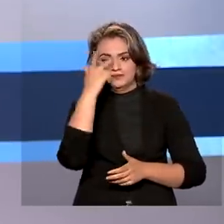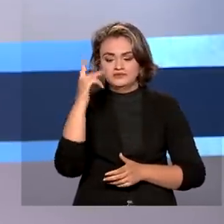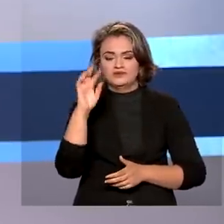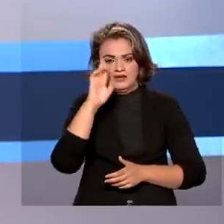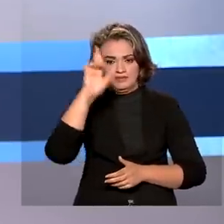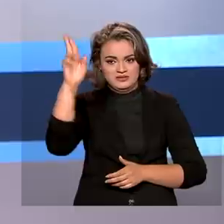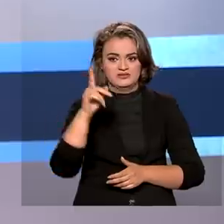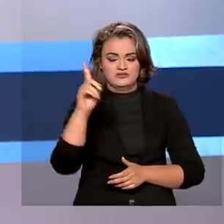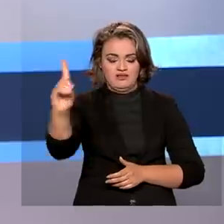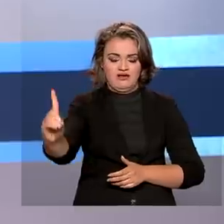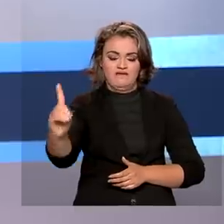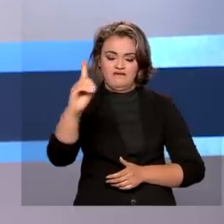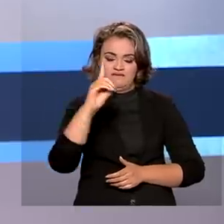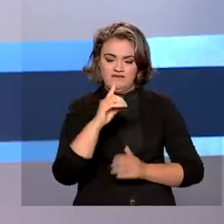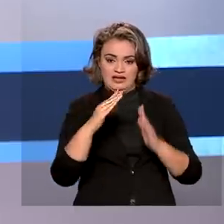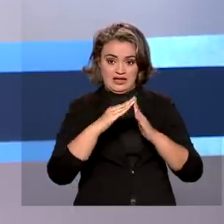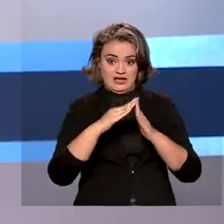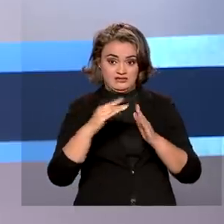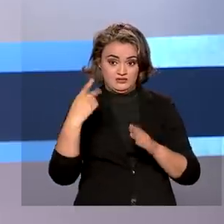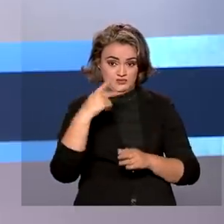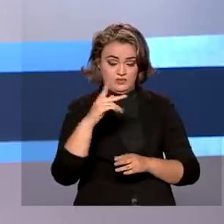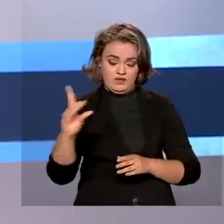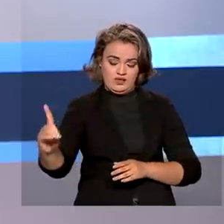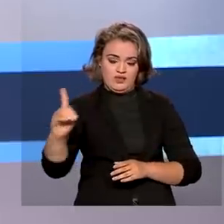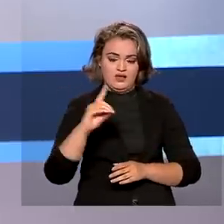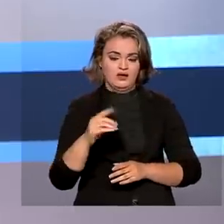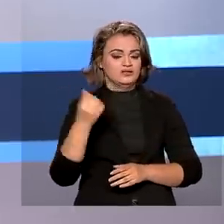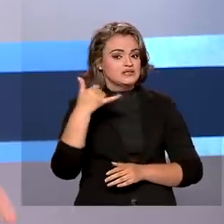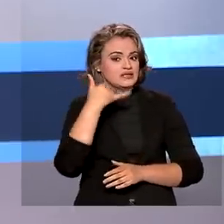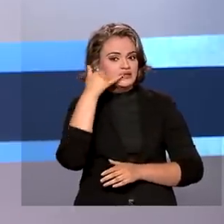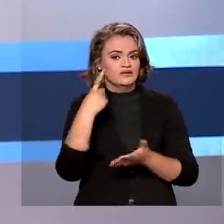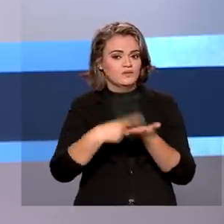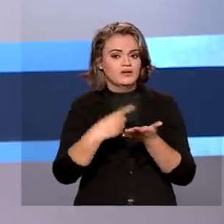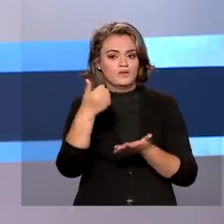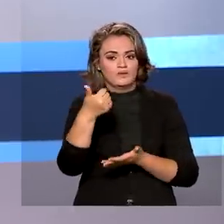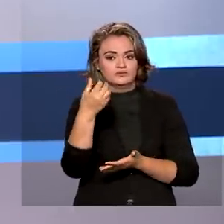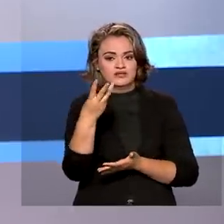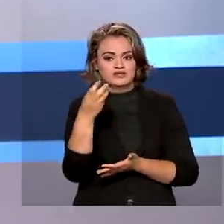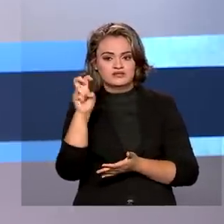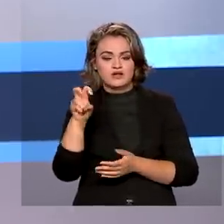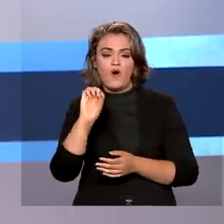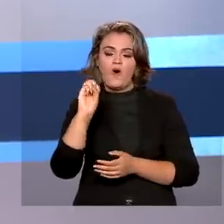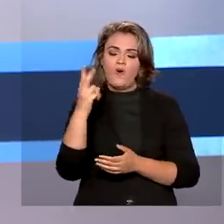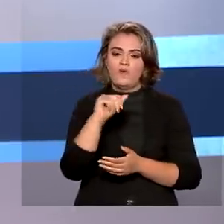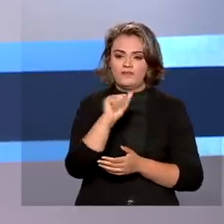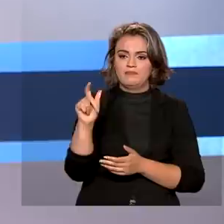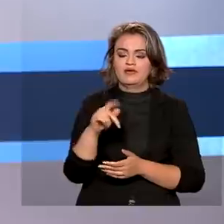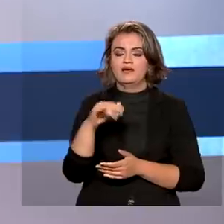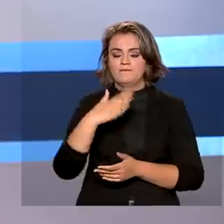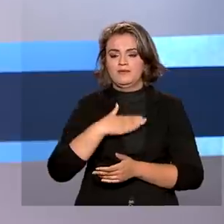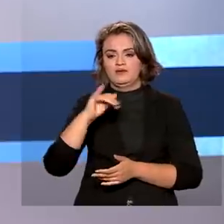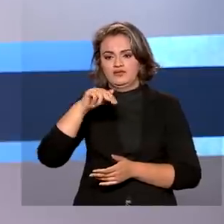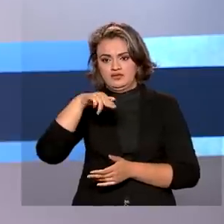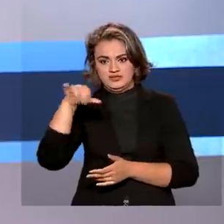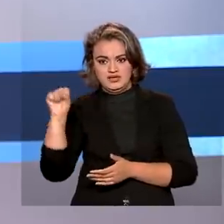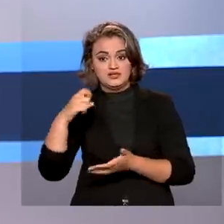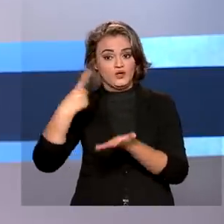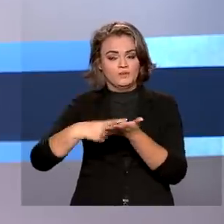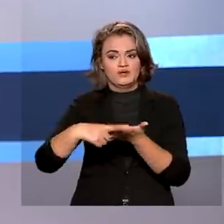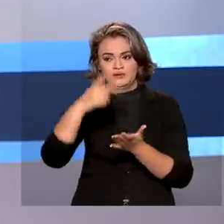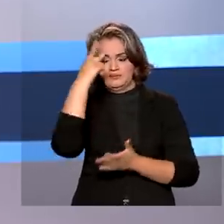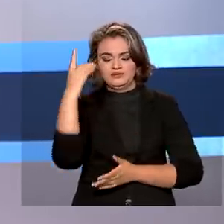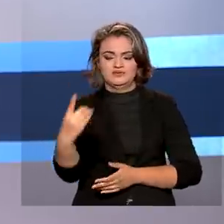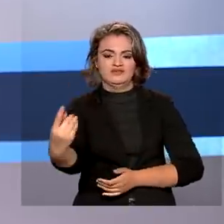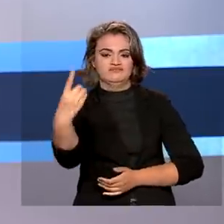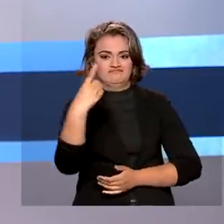Previdência Social pode ser chamado por meio da Central 135 ou pelo aplicativo Meu INSS conforme agendamento. As